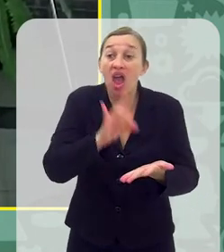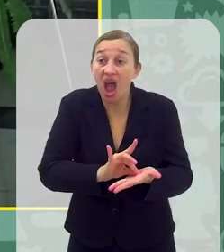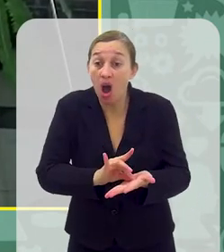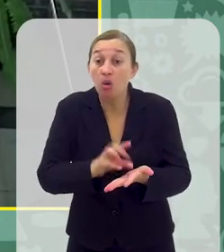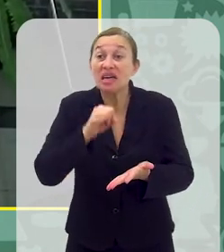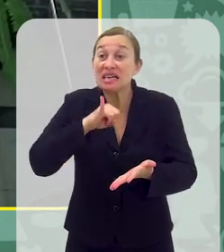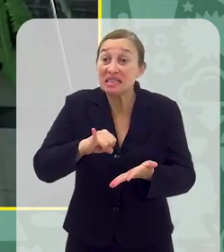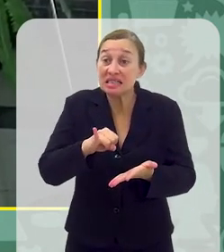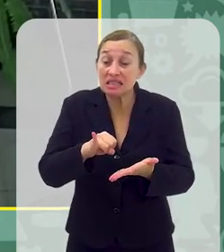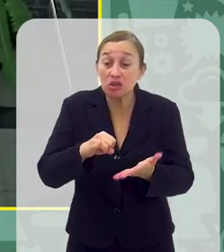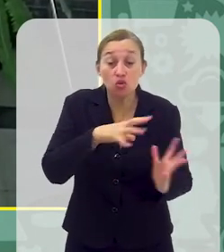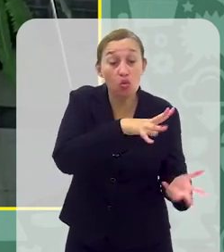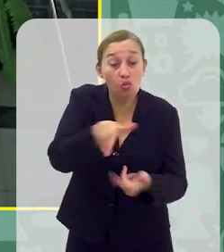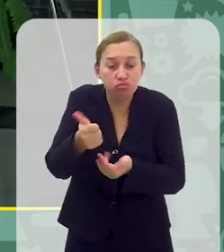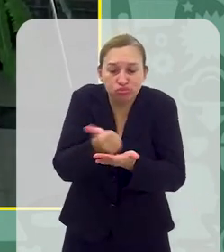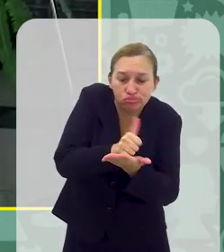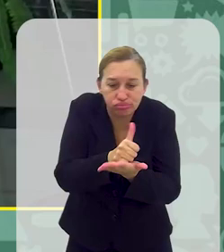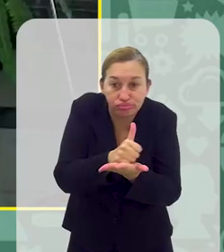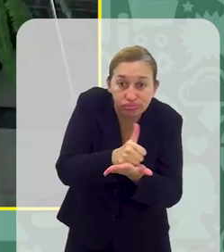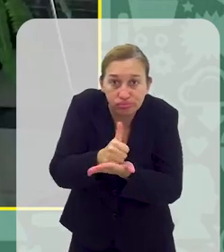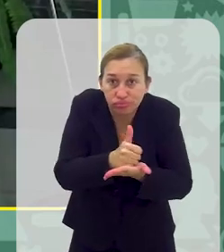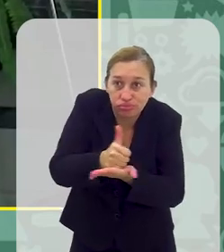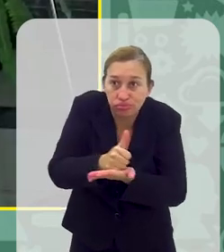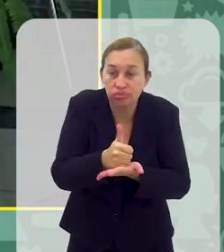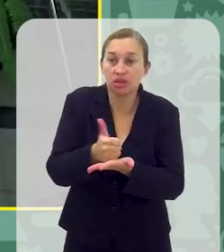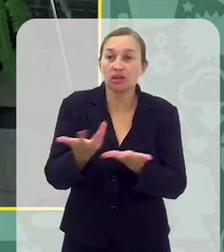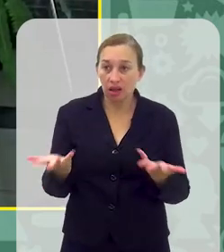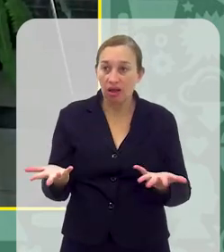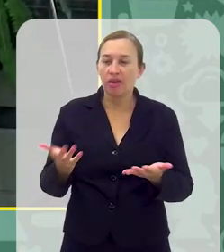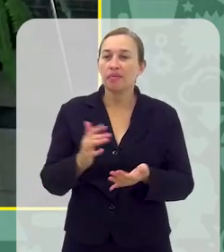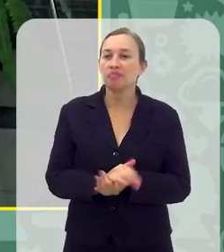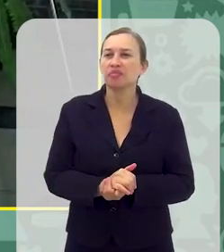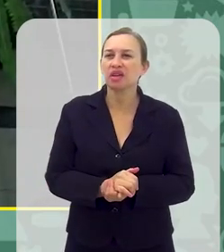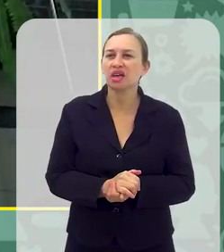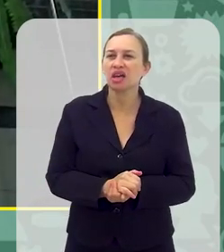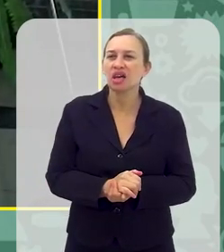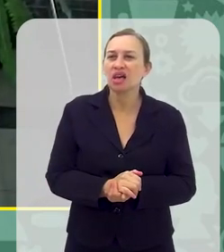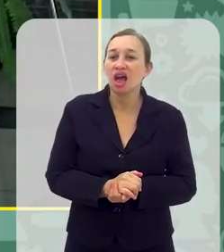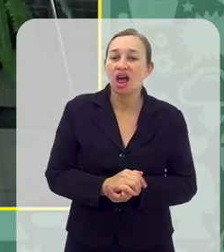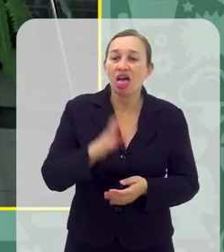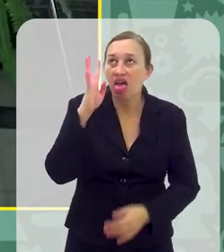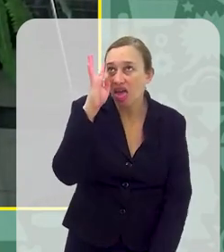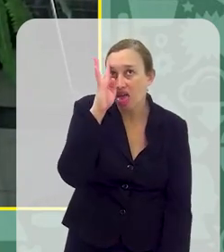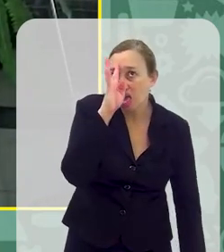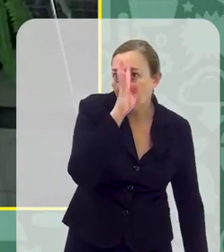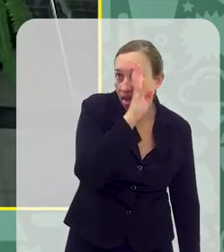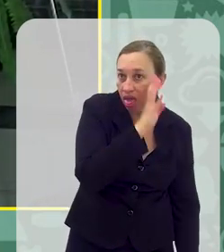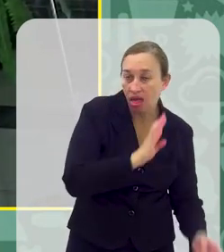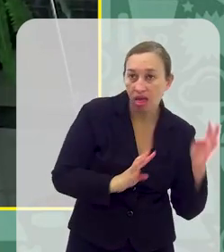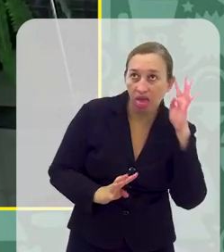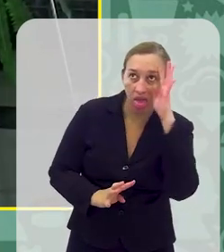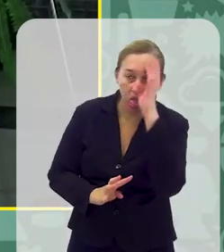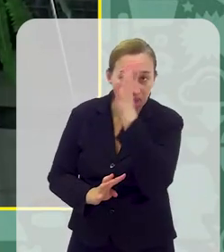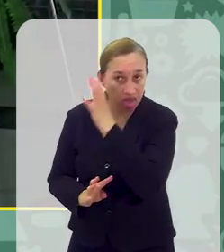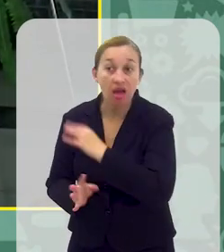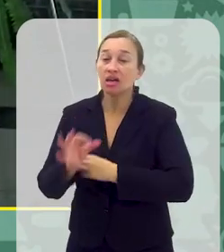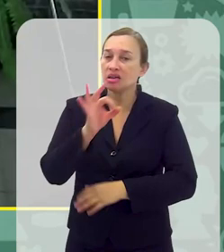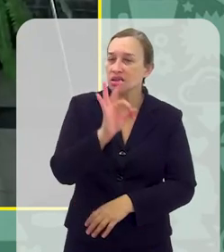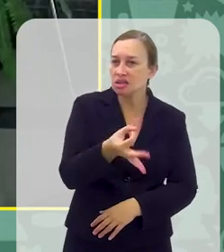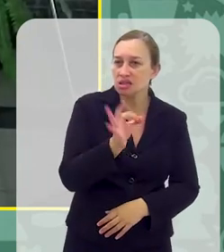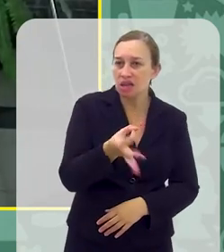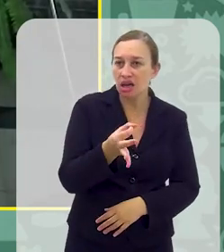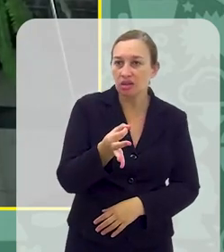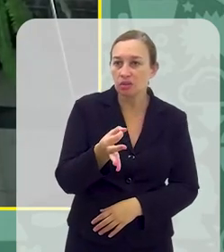excessivo e contínuo Aí na vida real As coisas parecem meio lerdas A criança fica meio mais distraída E,